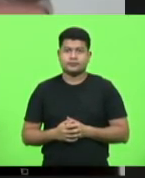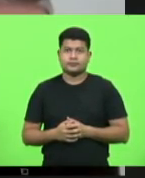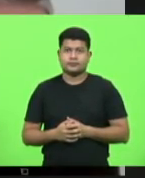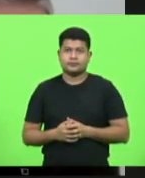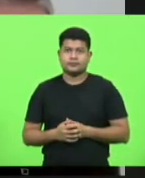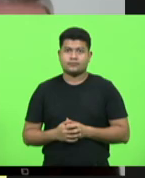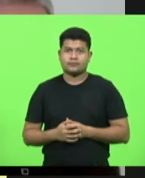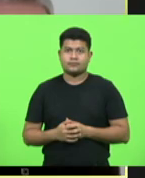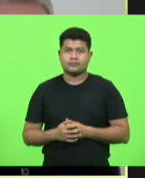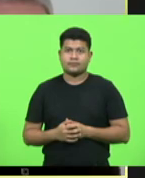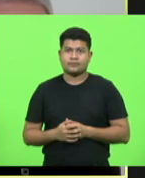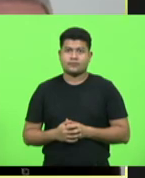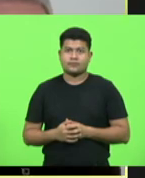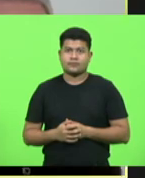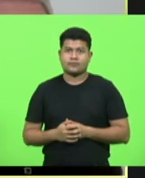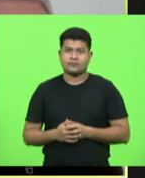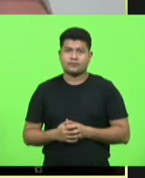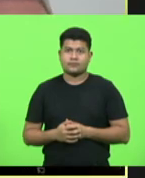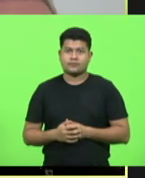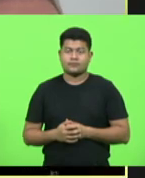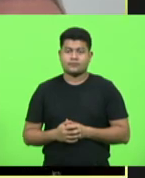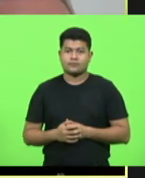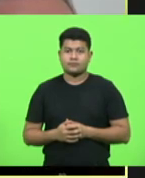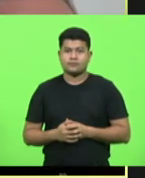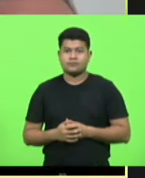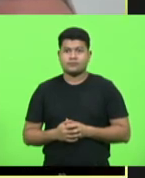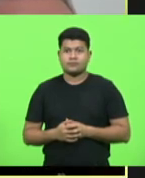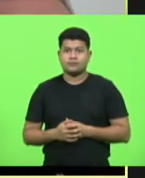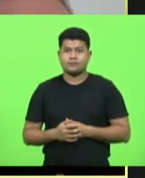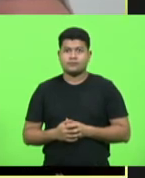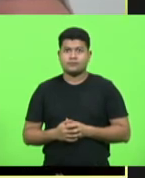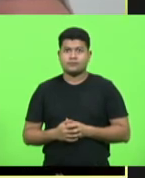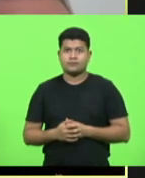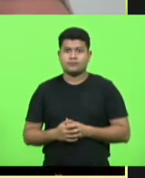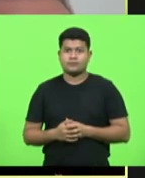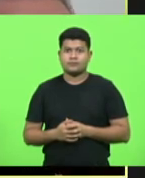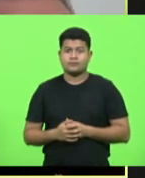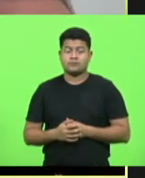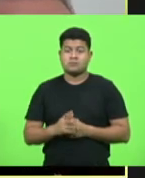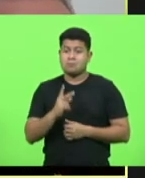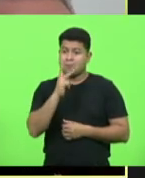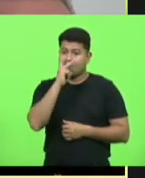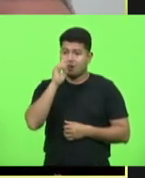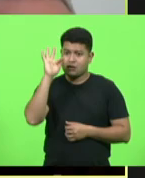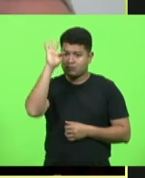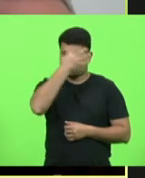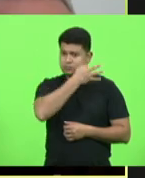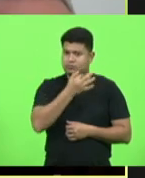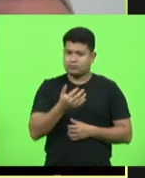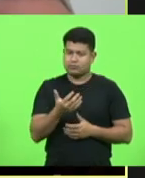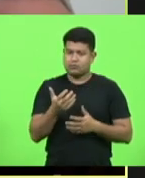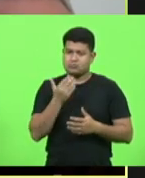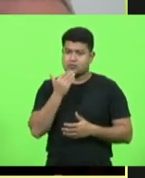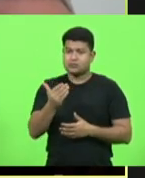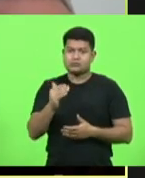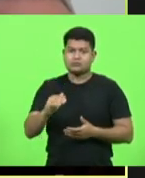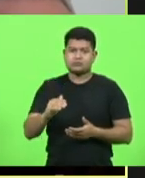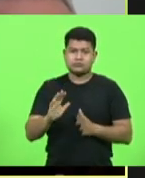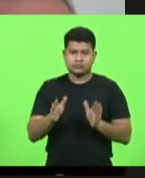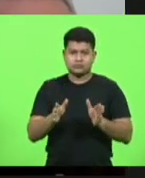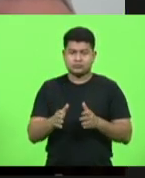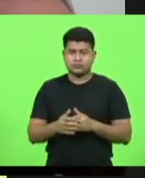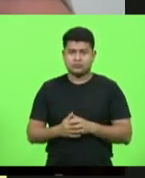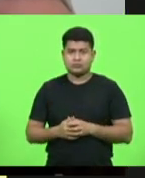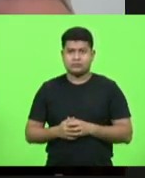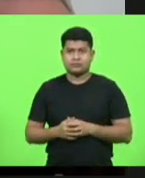Padre Pedro presidente presidente pois não o Fabiano iria fazer uso a tarde mas ele